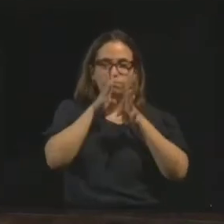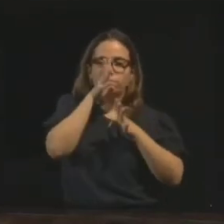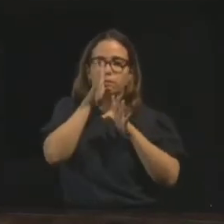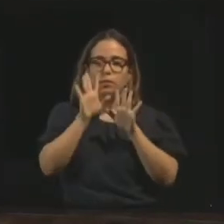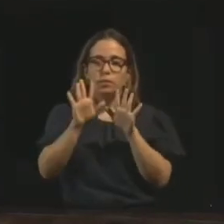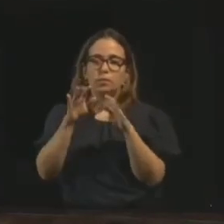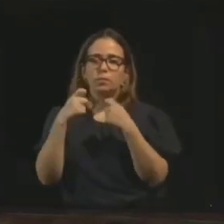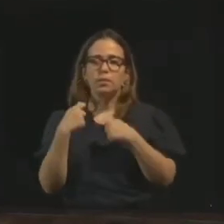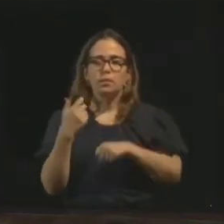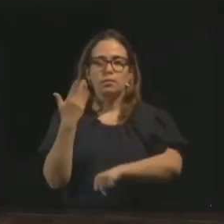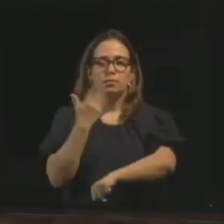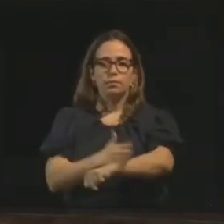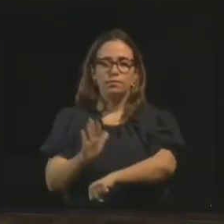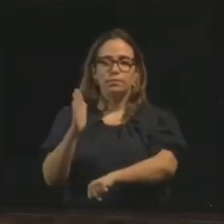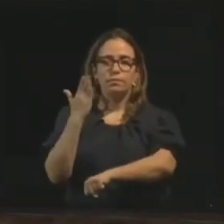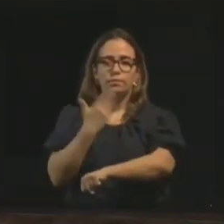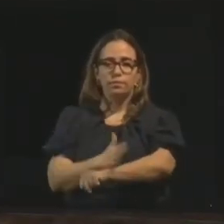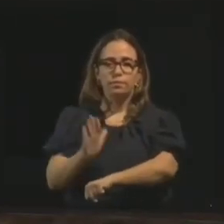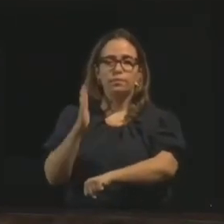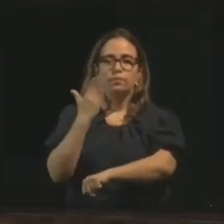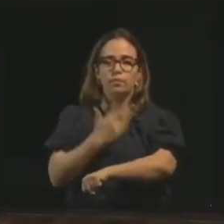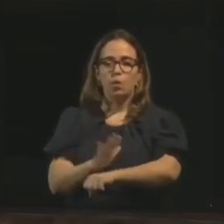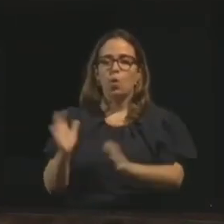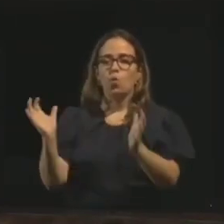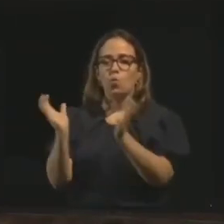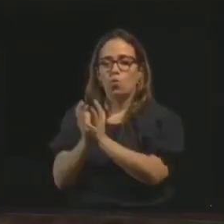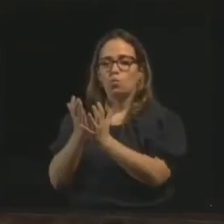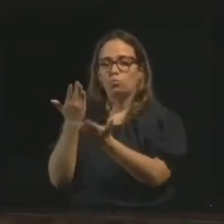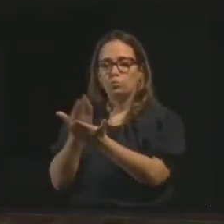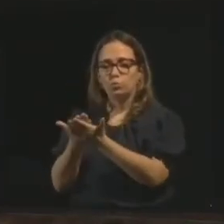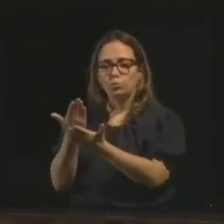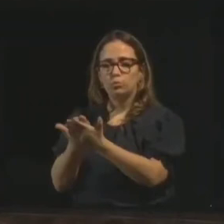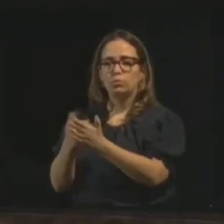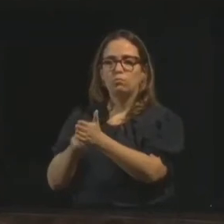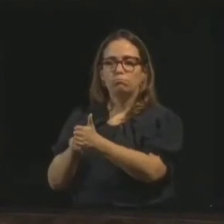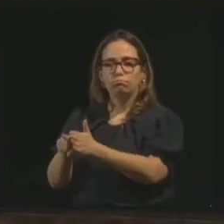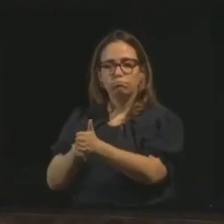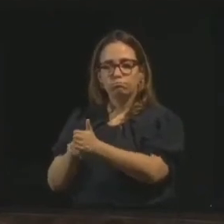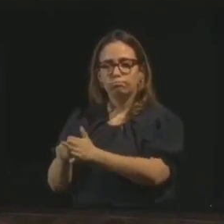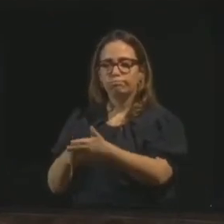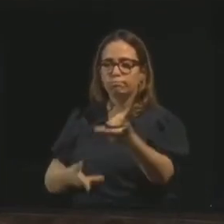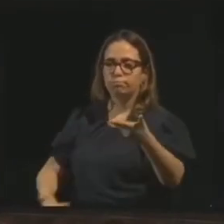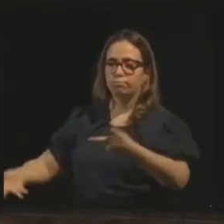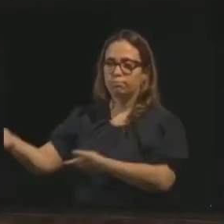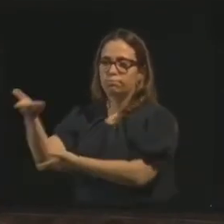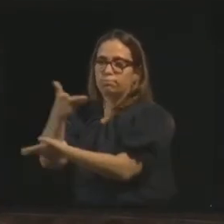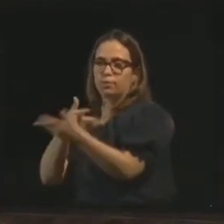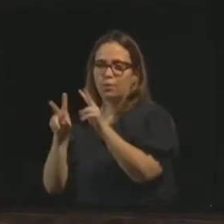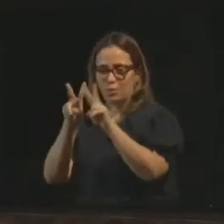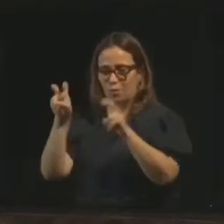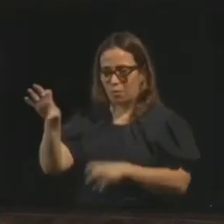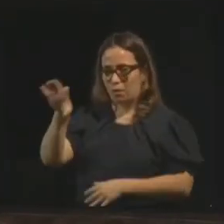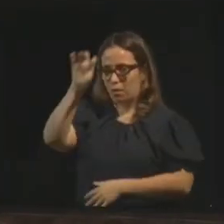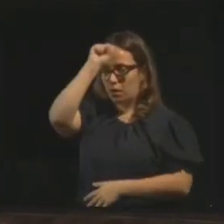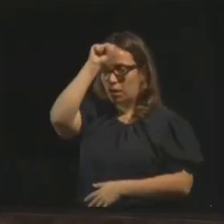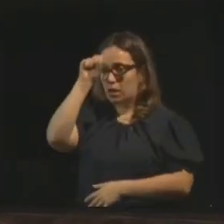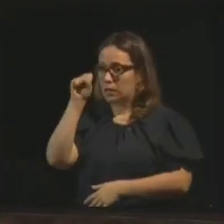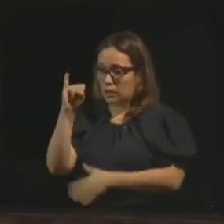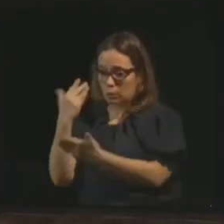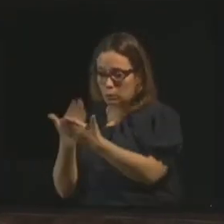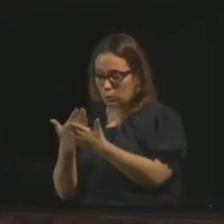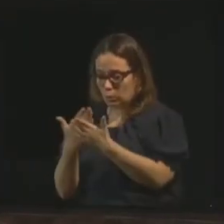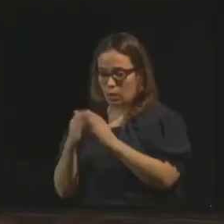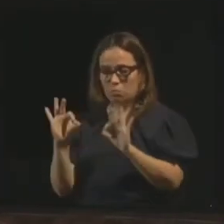gente não praticar, não estiver lá no grupo do estudo, de educação, de desenvolvimento da mediunidade, a gente não vai realmente